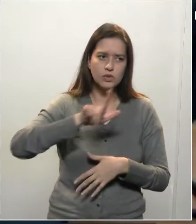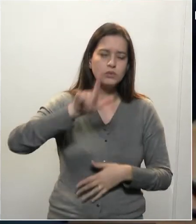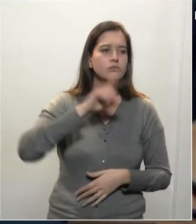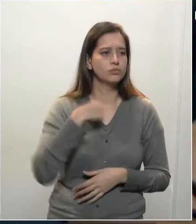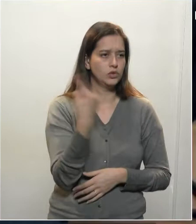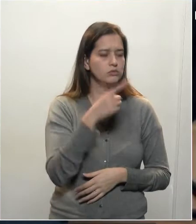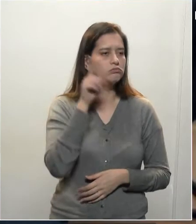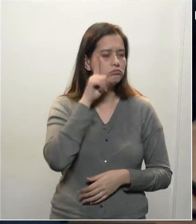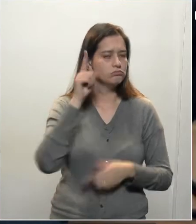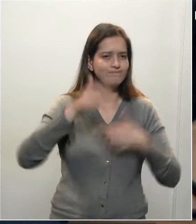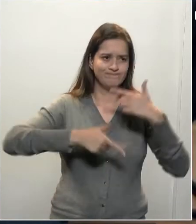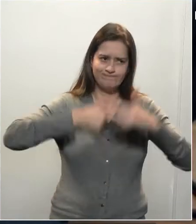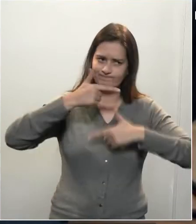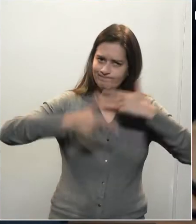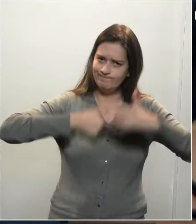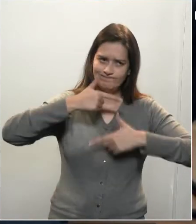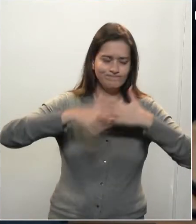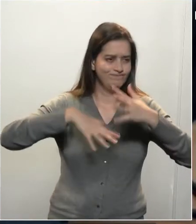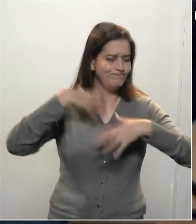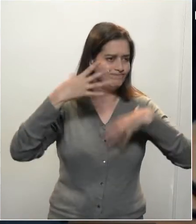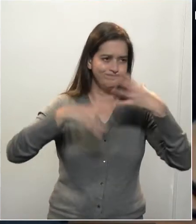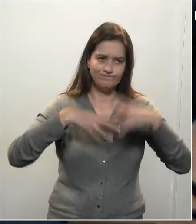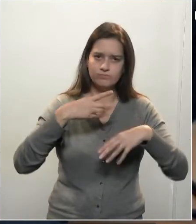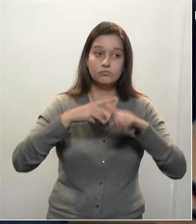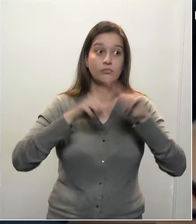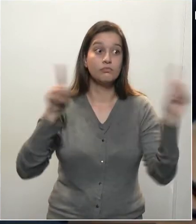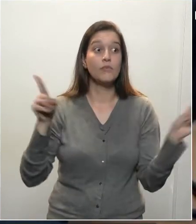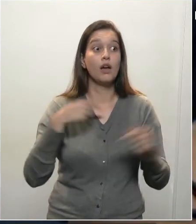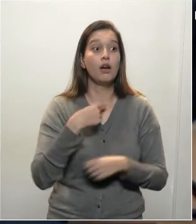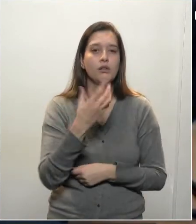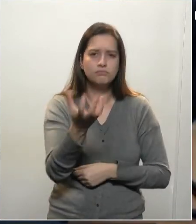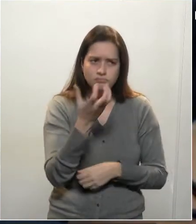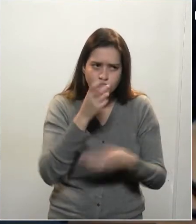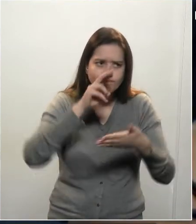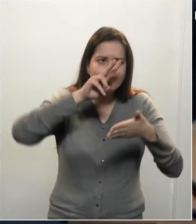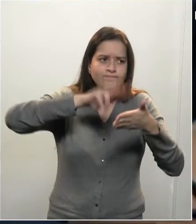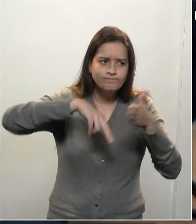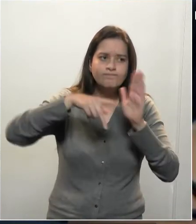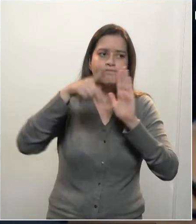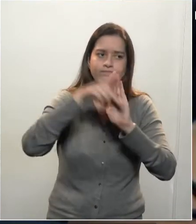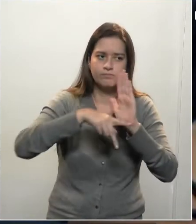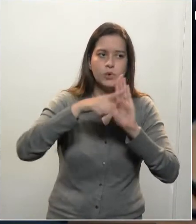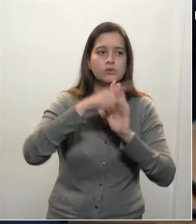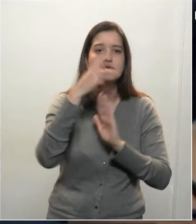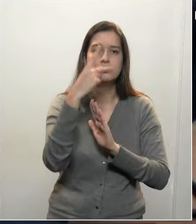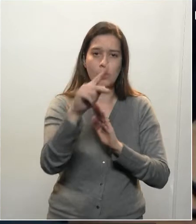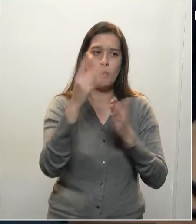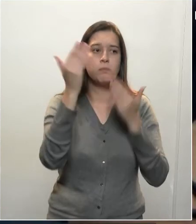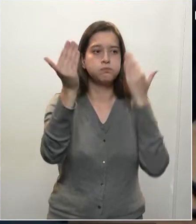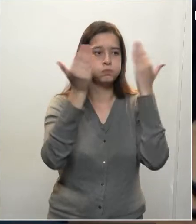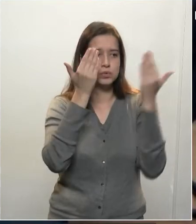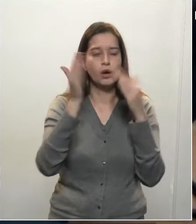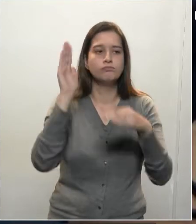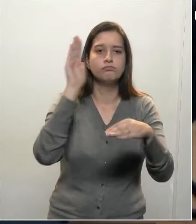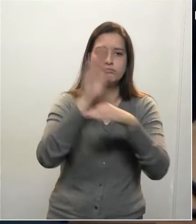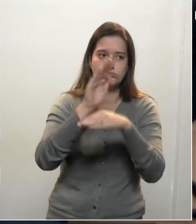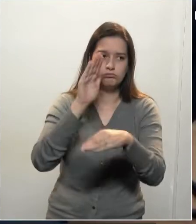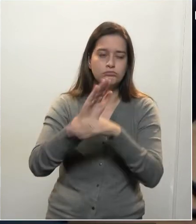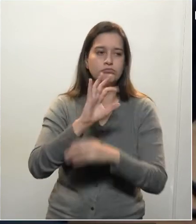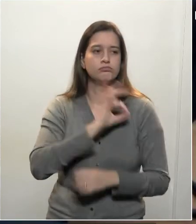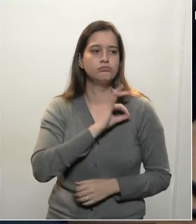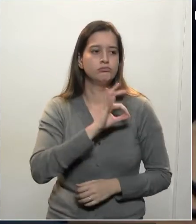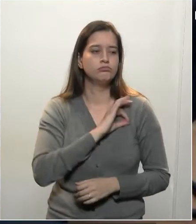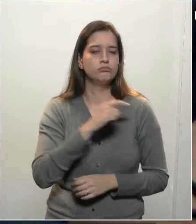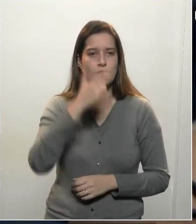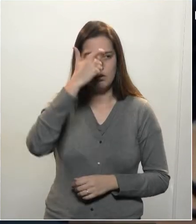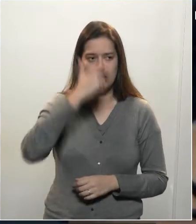mas evidentemente que vou olhar com muito carinho, com muita dedicação, porque eu, como governador, com toda a nossa base, temos um